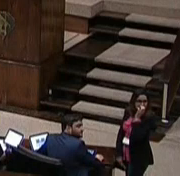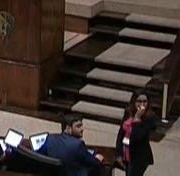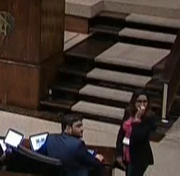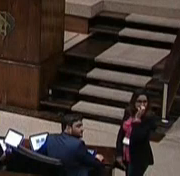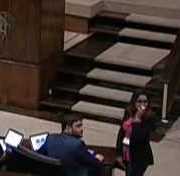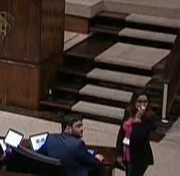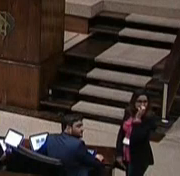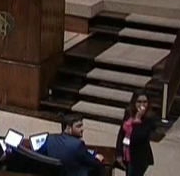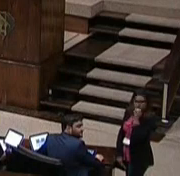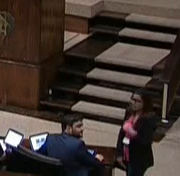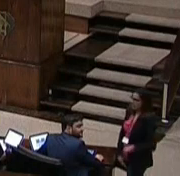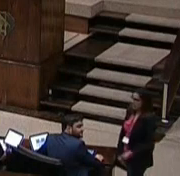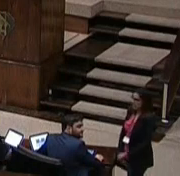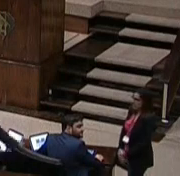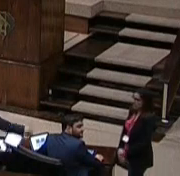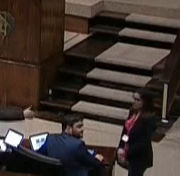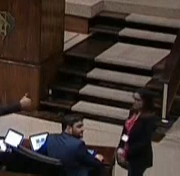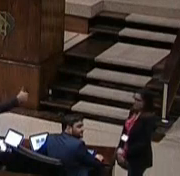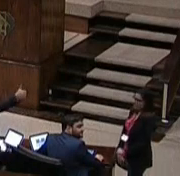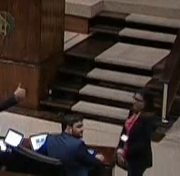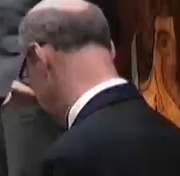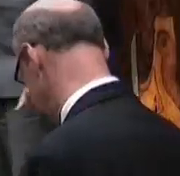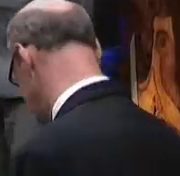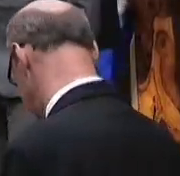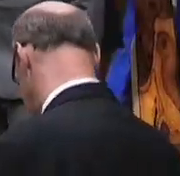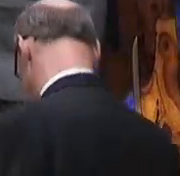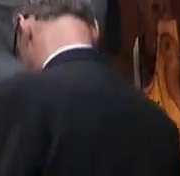estão presentes aqui nessa homenagem